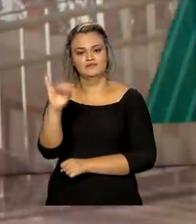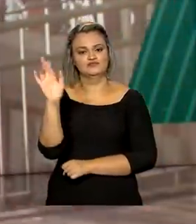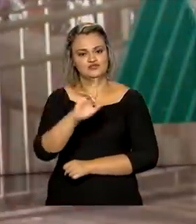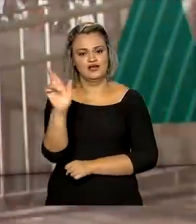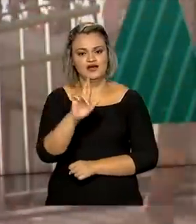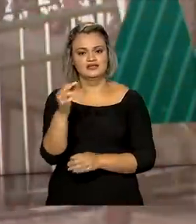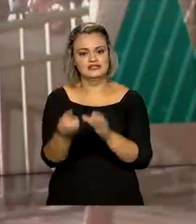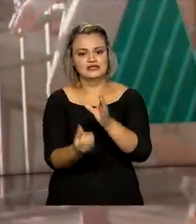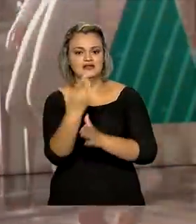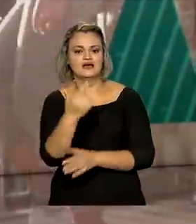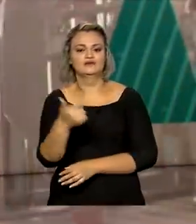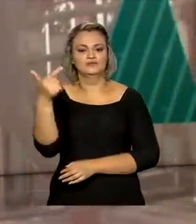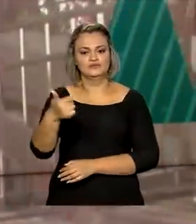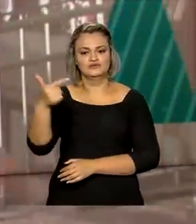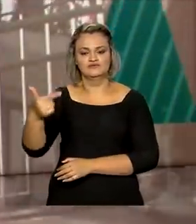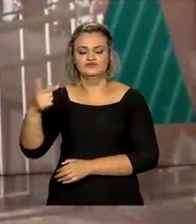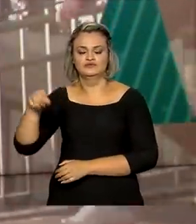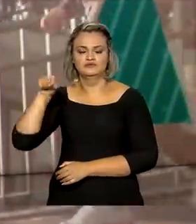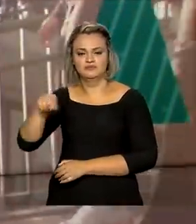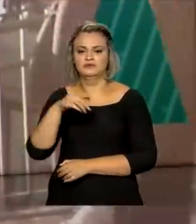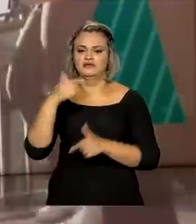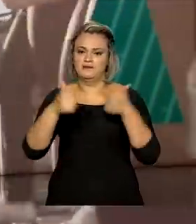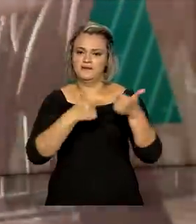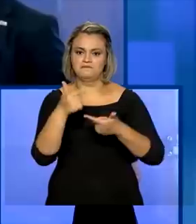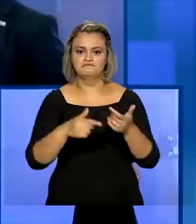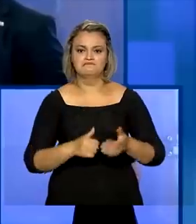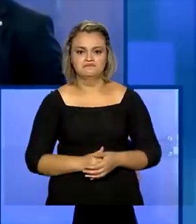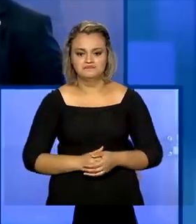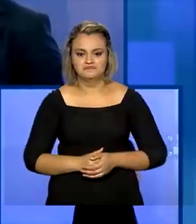e gerar 222 mil empregos.